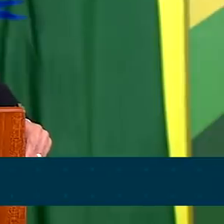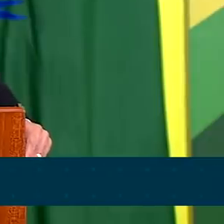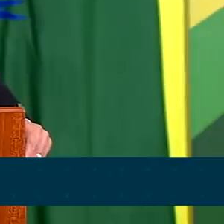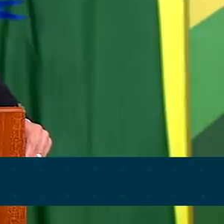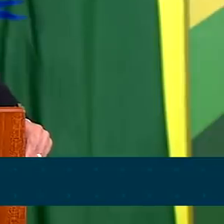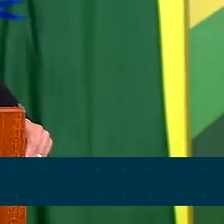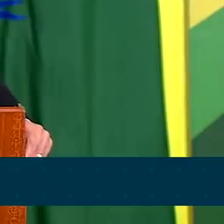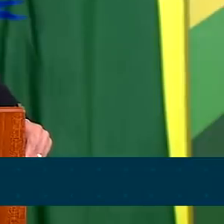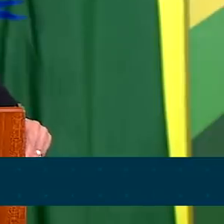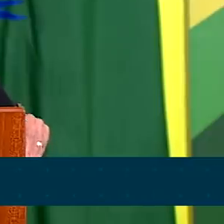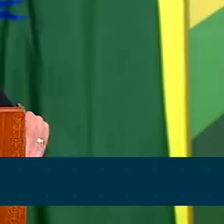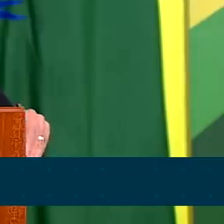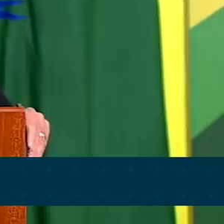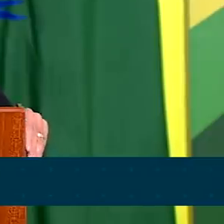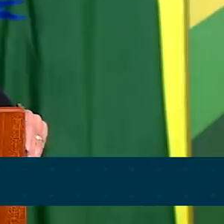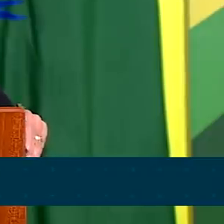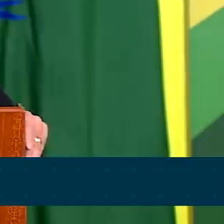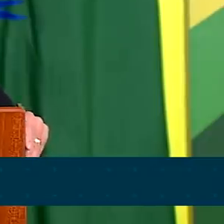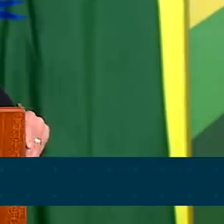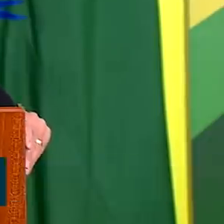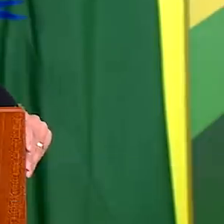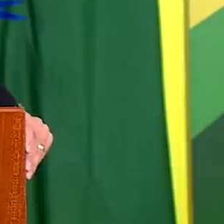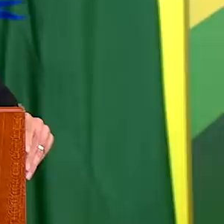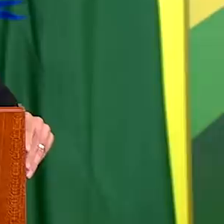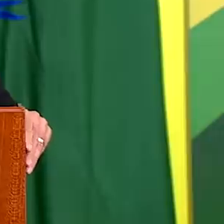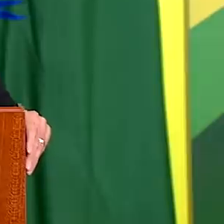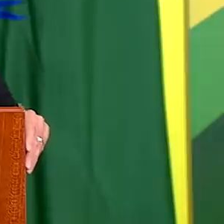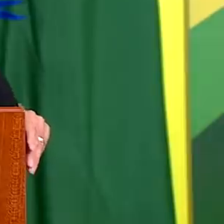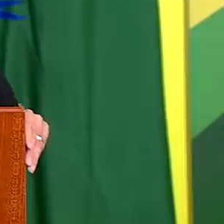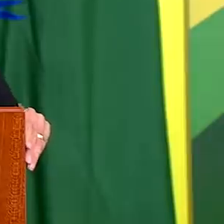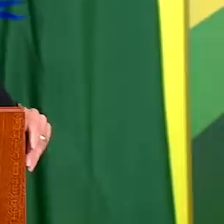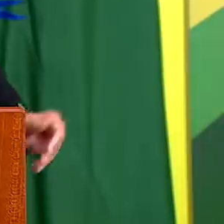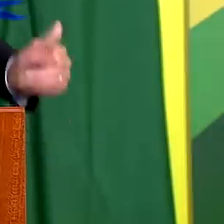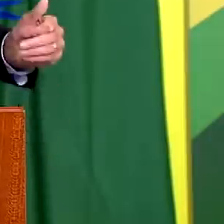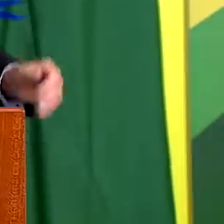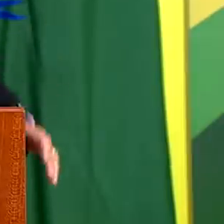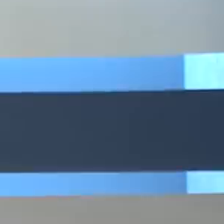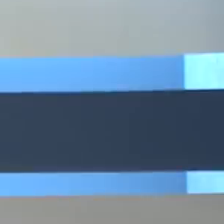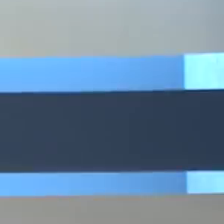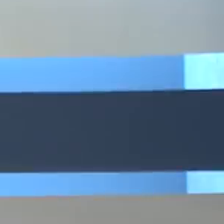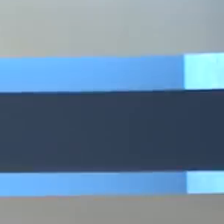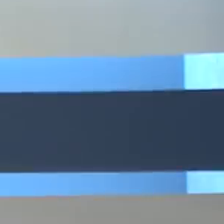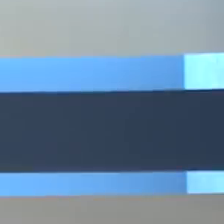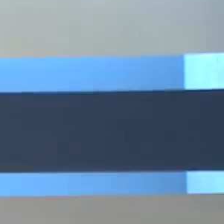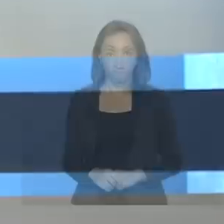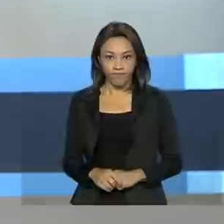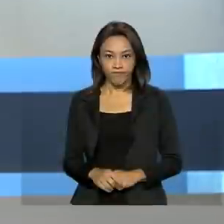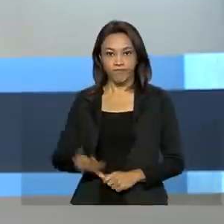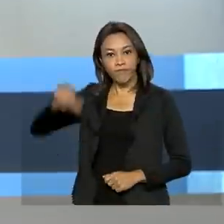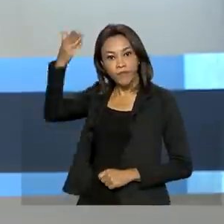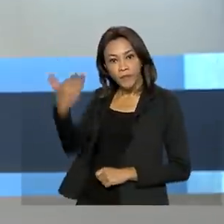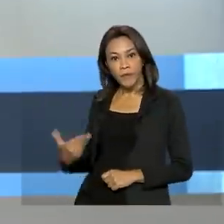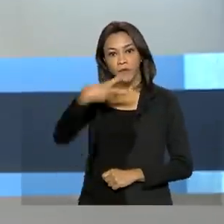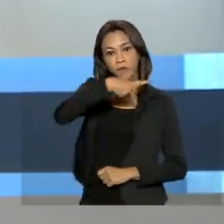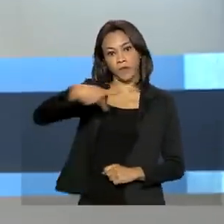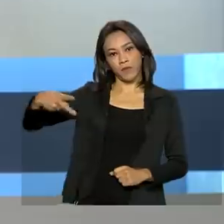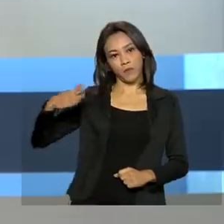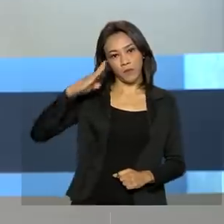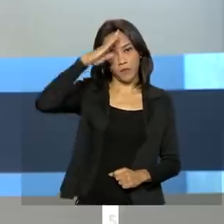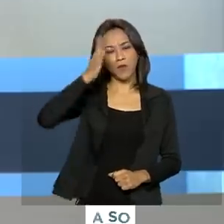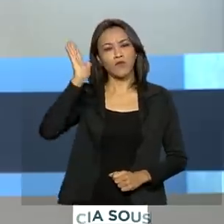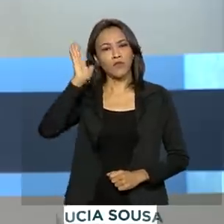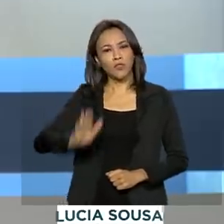apontando para um Brasil melhor, para o futuro, com o que todos nós queremos. E o presidente Jair Bolsonaro